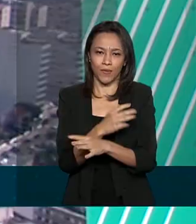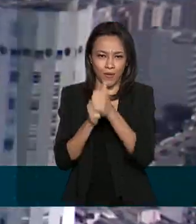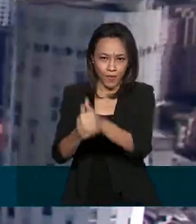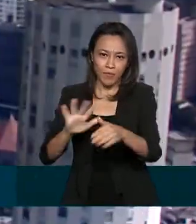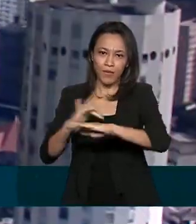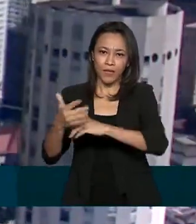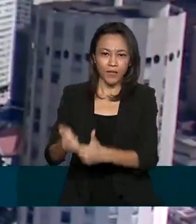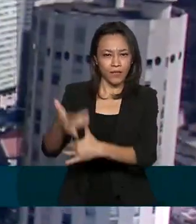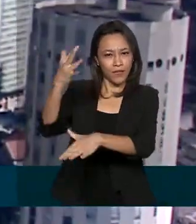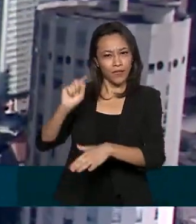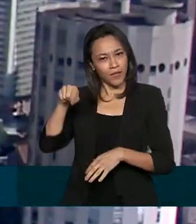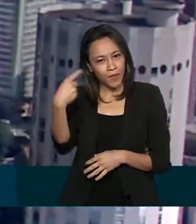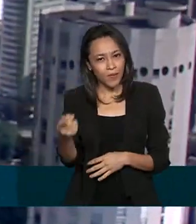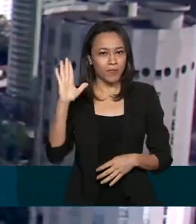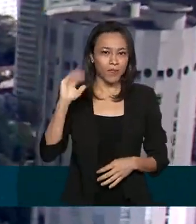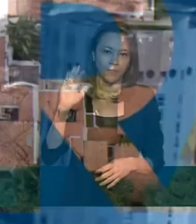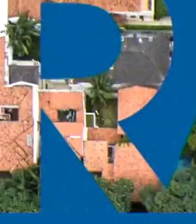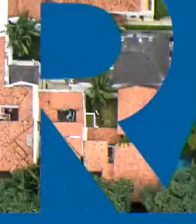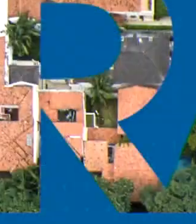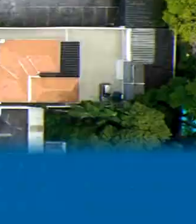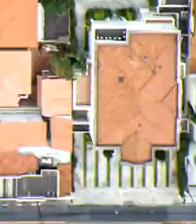redes sociais. Até a próxima edição. Tchau!